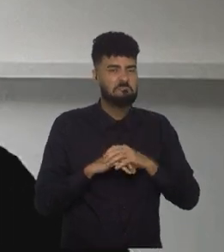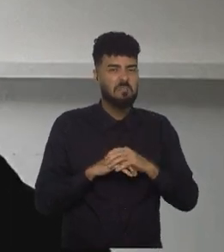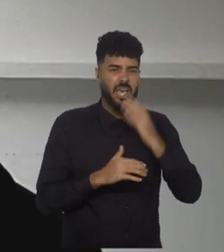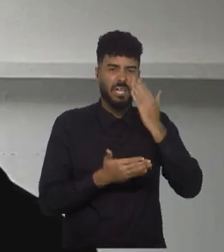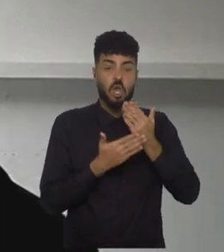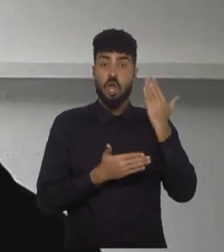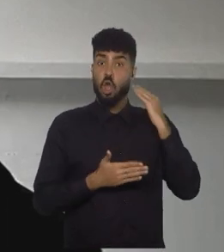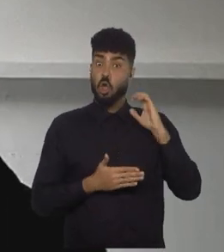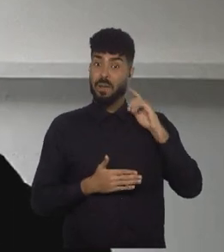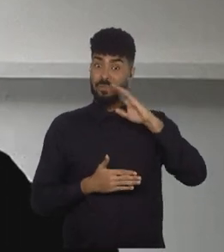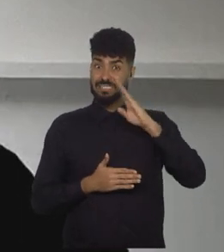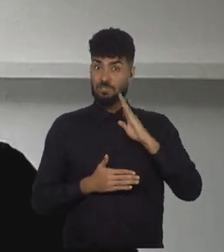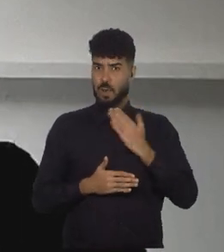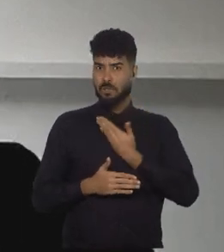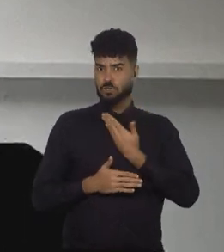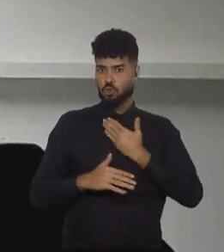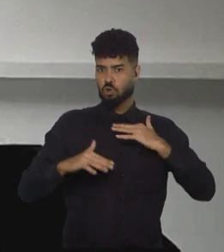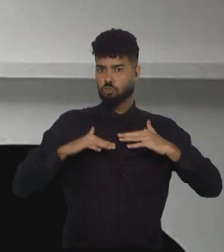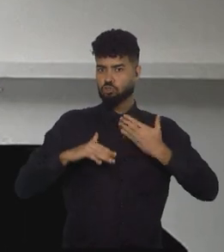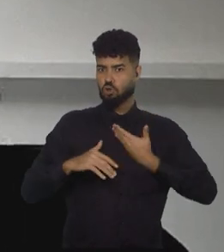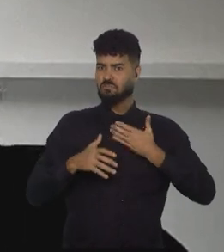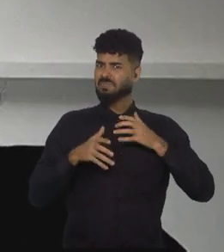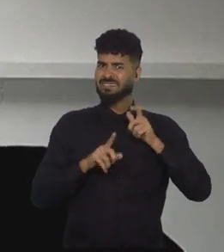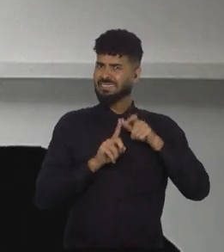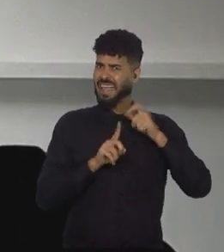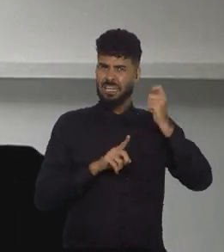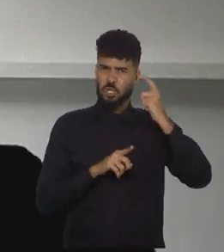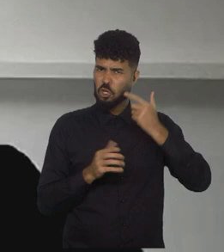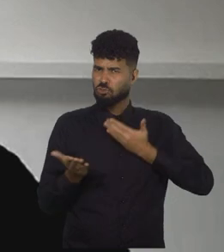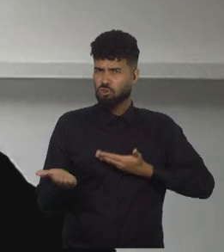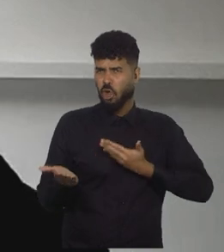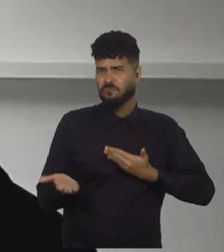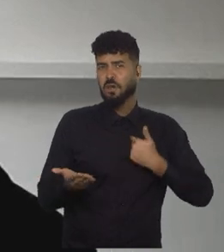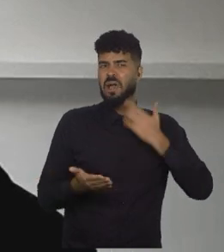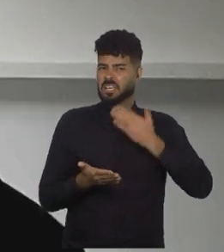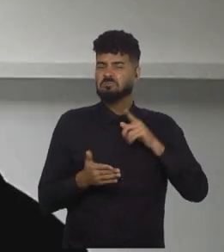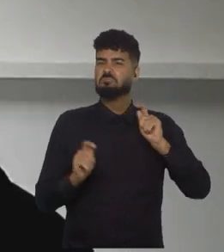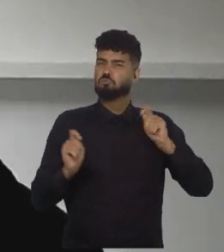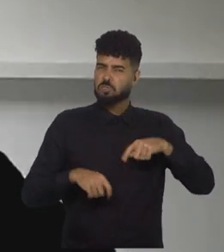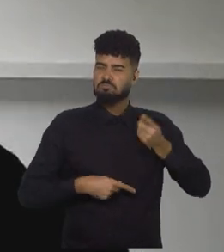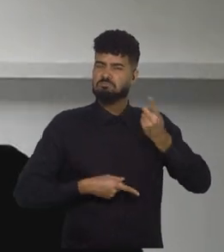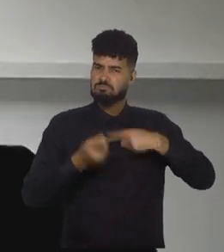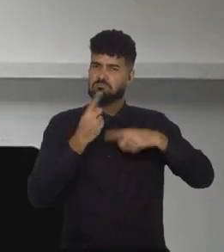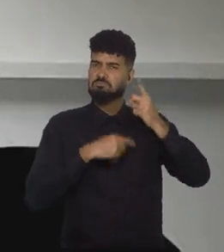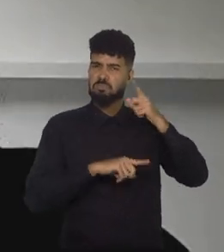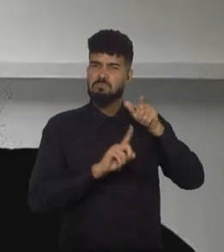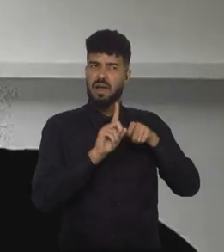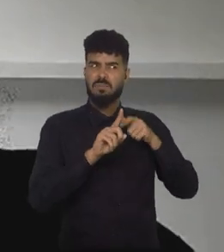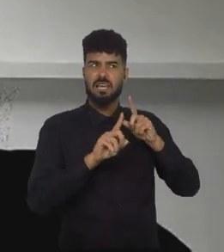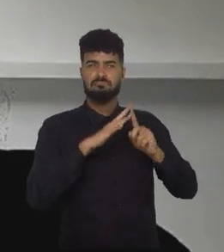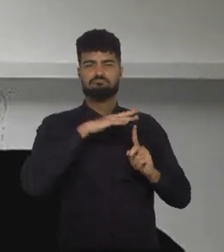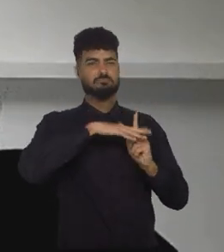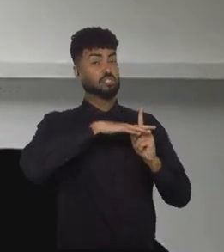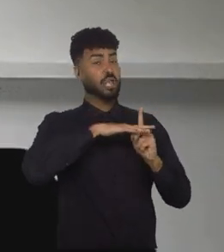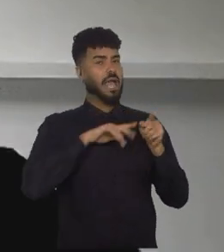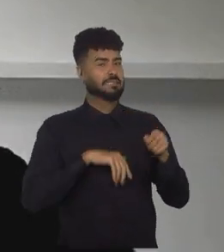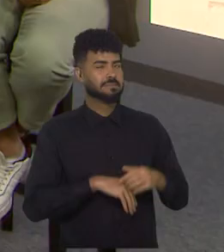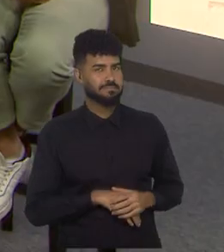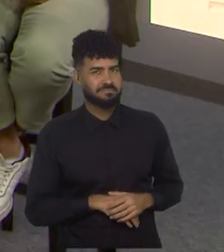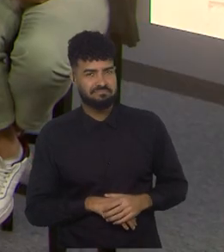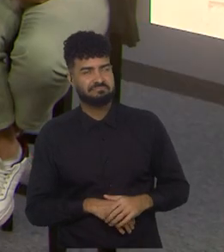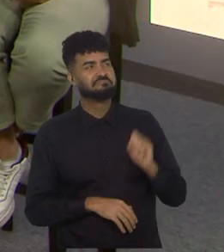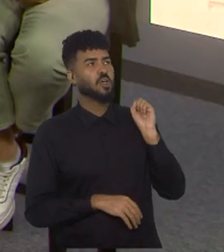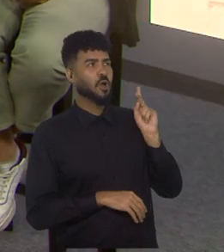Brasil, o último amistoso, muito talentosa, muito jovem, acho que pode ser o destaque aí jovem dessa competição. Beleza,